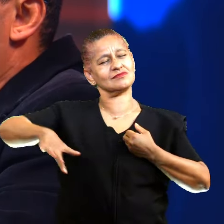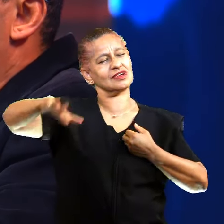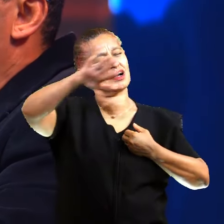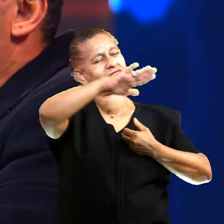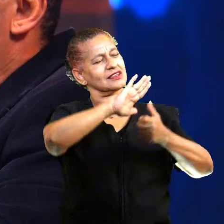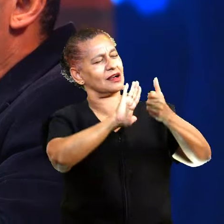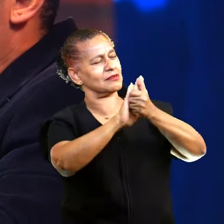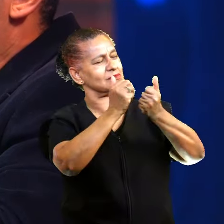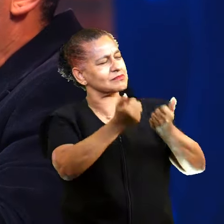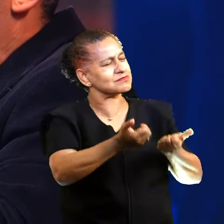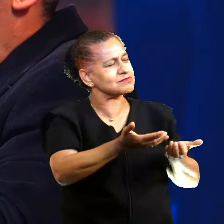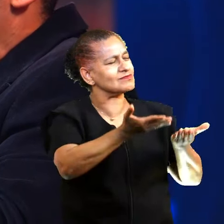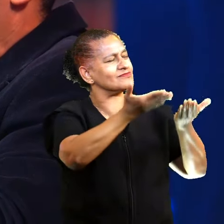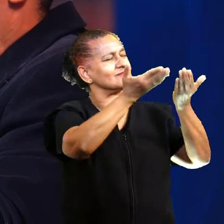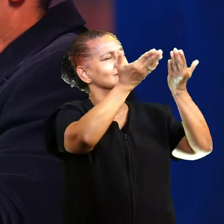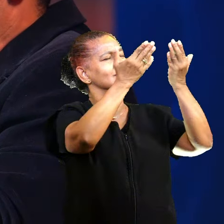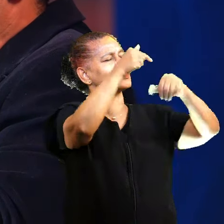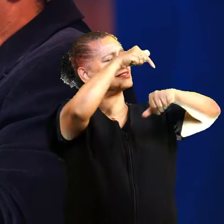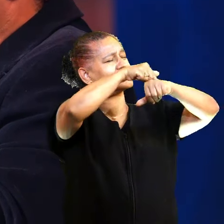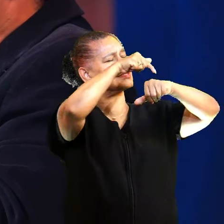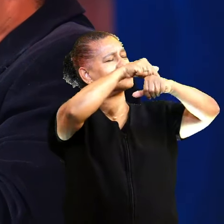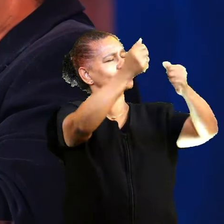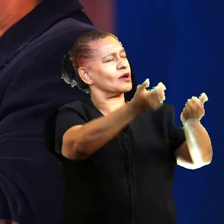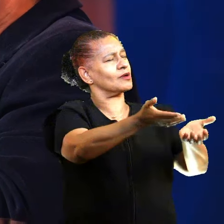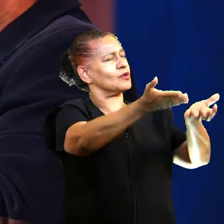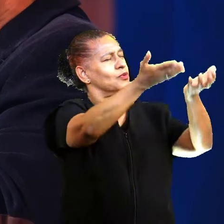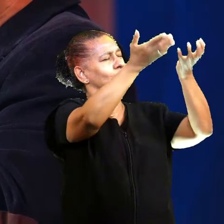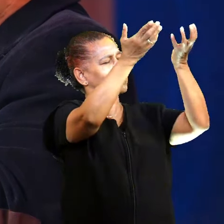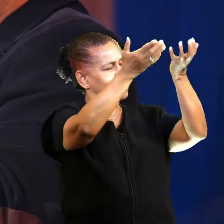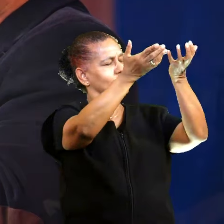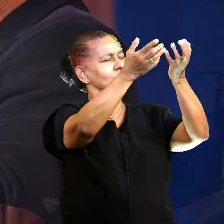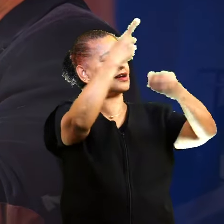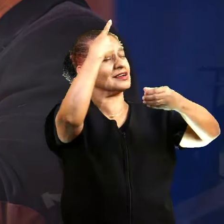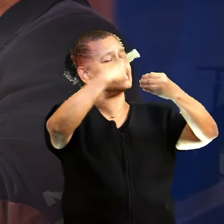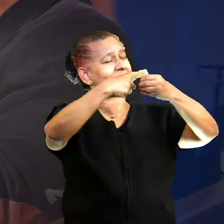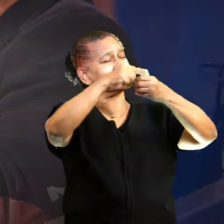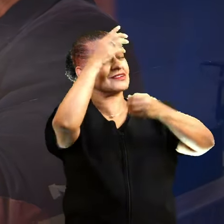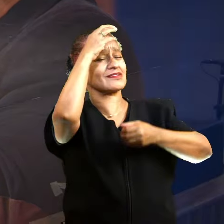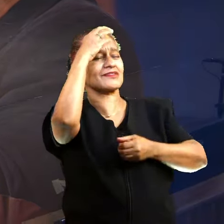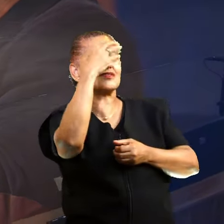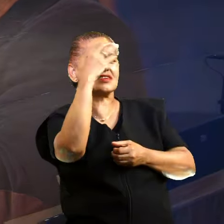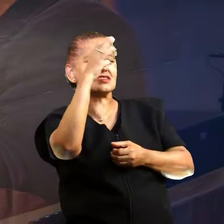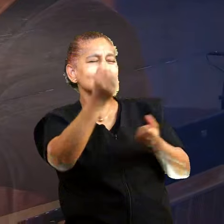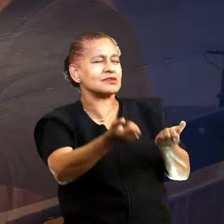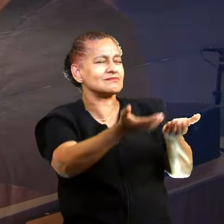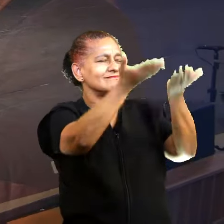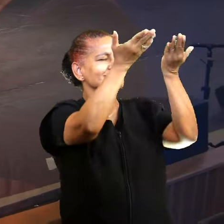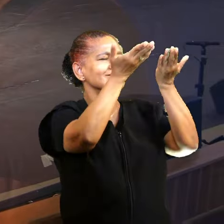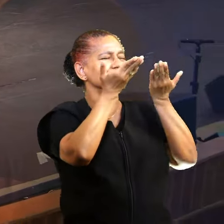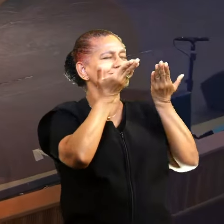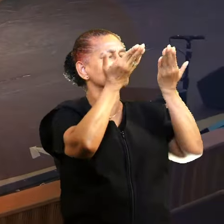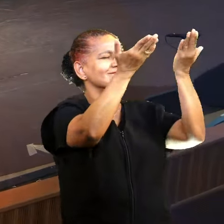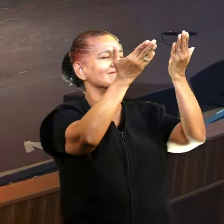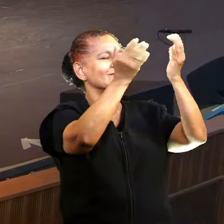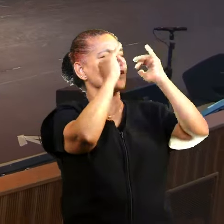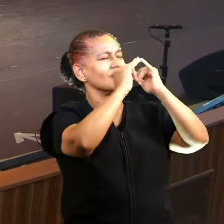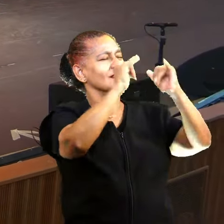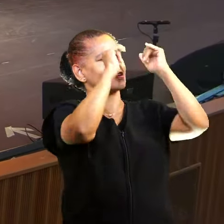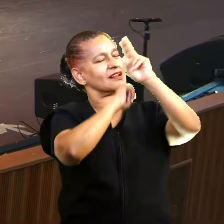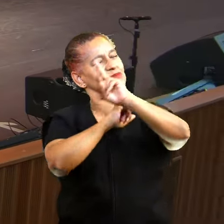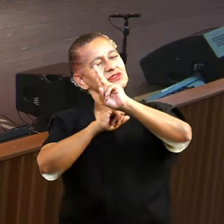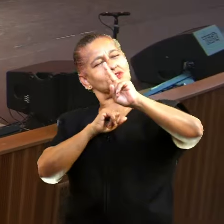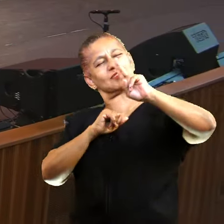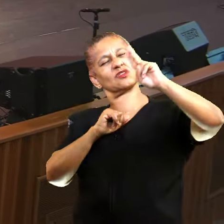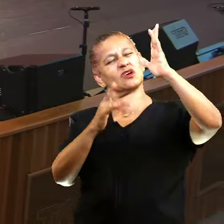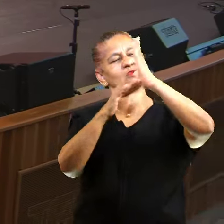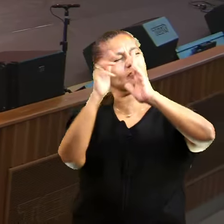consagramos esse tempo, consagramos a nossa cidade de Curitiba e declaramos que o teu nome